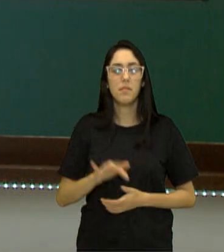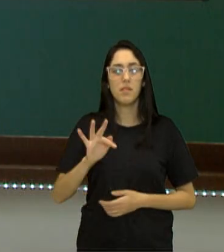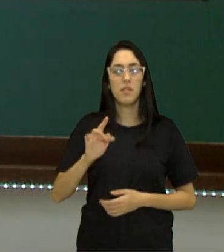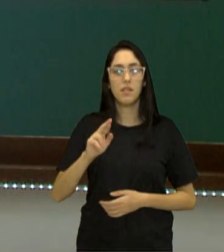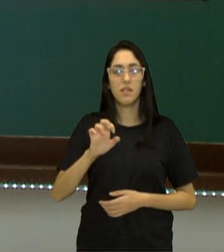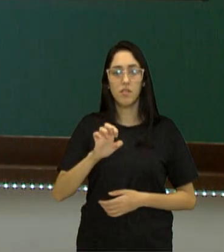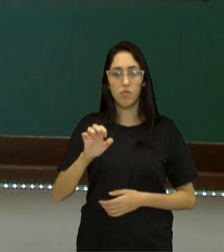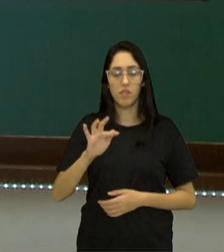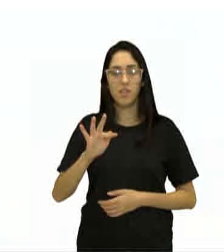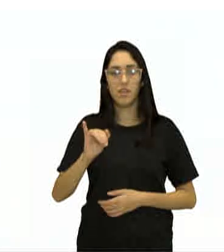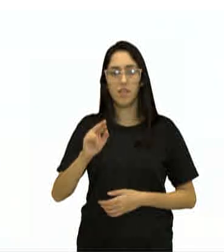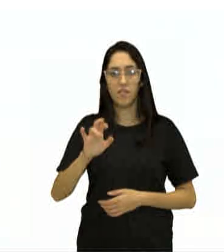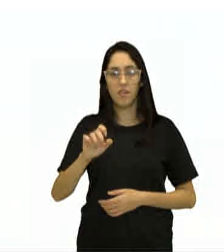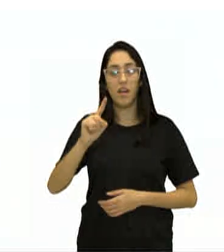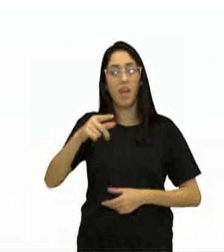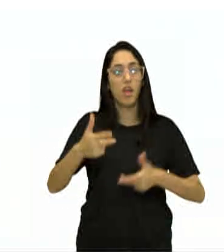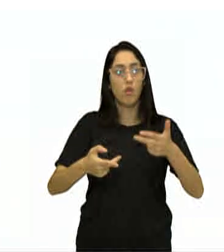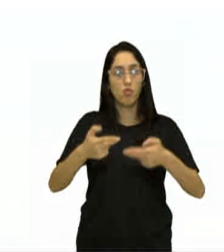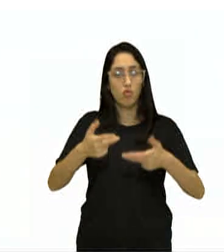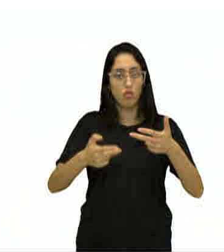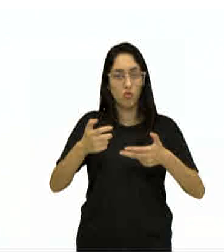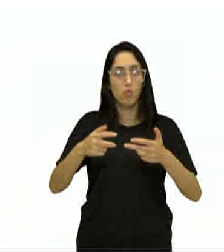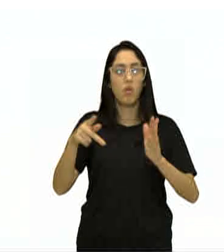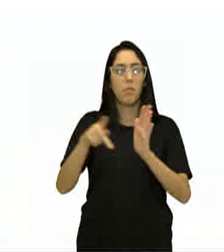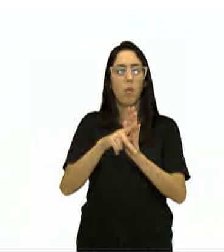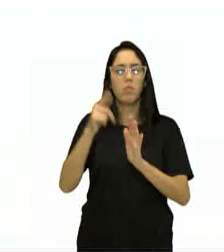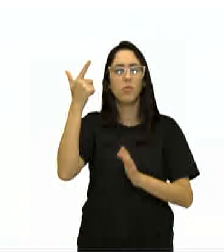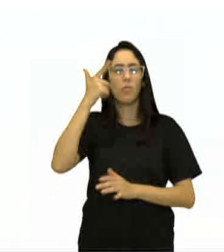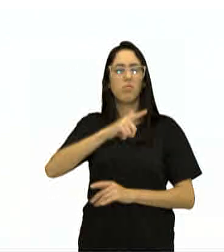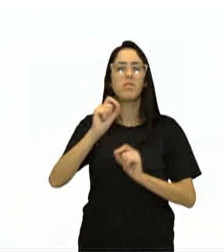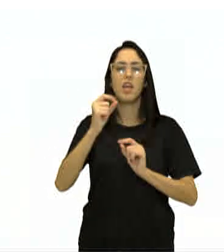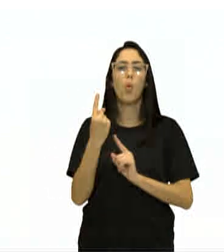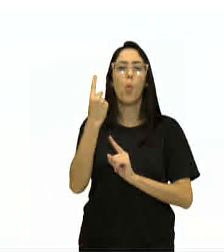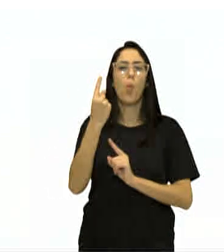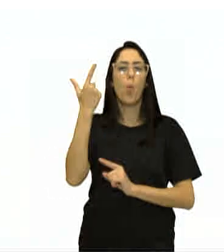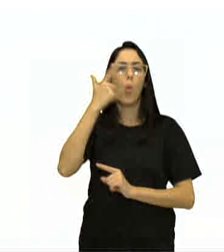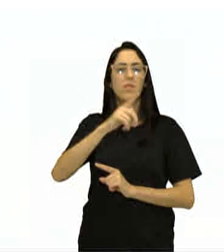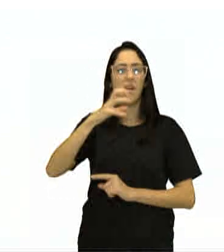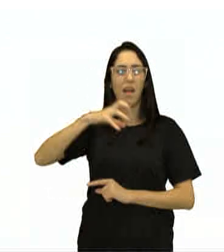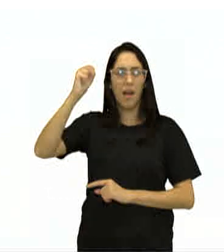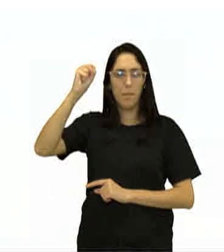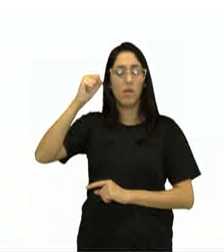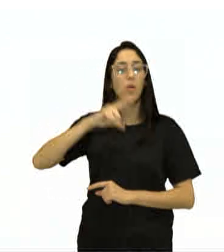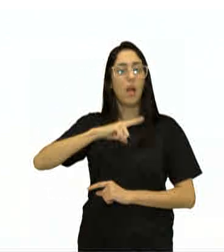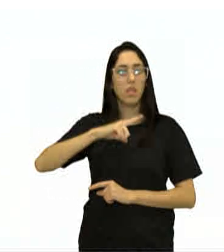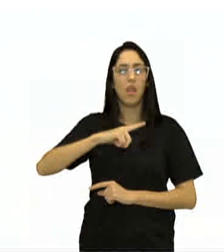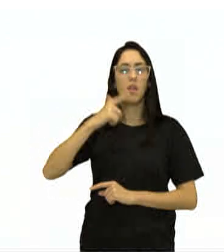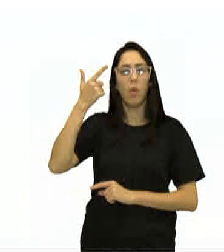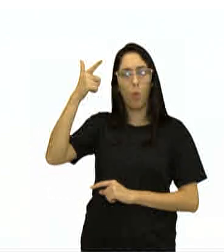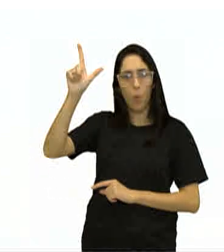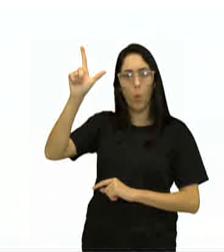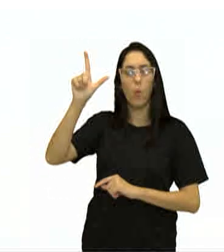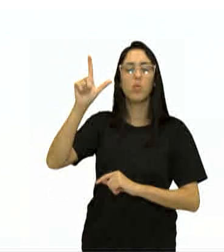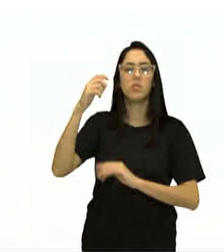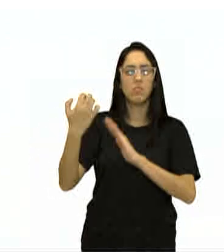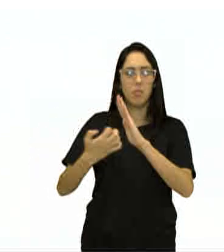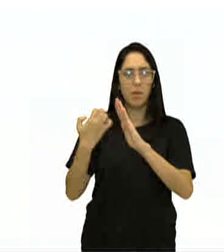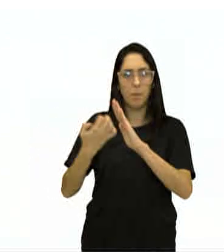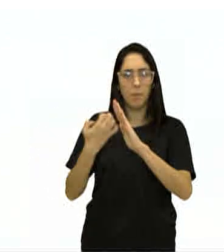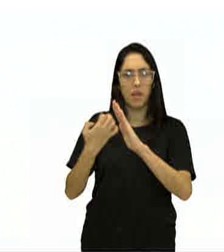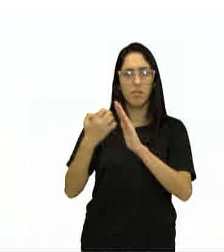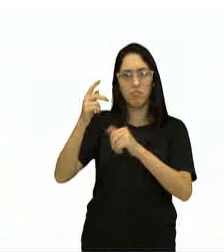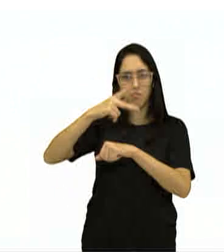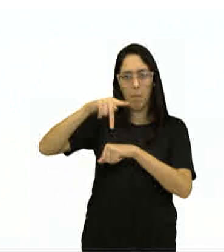é um jogo eletrônico do gênero Battle Royale, desenvolvido pelas 111 Dotes Estúdio e publicado pela Garena.